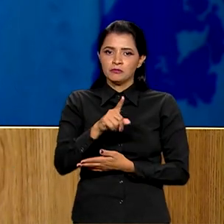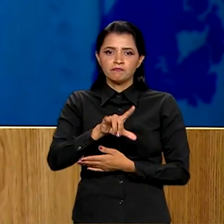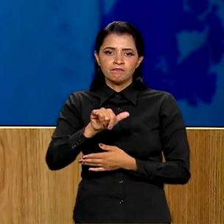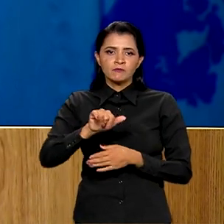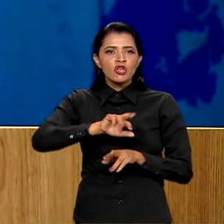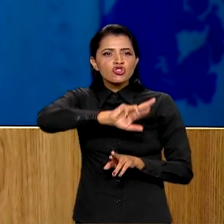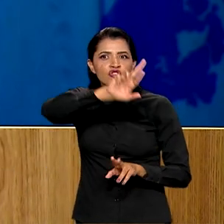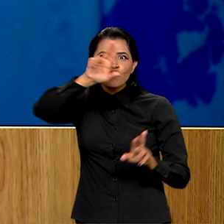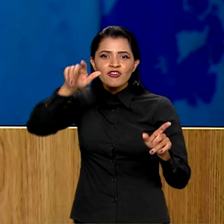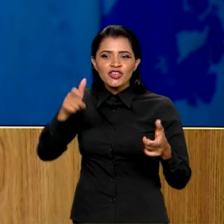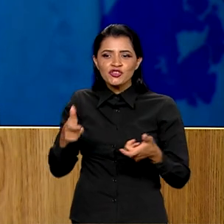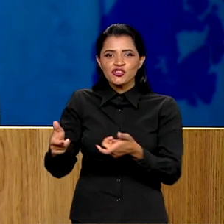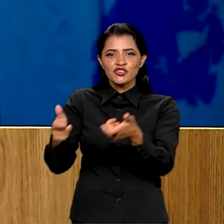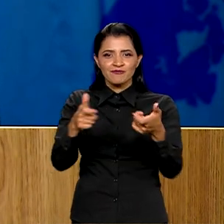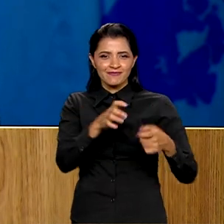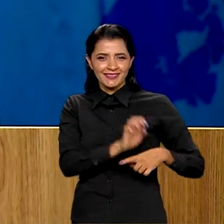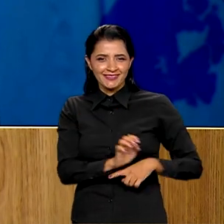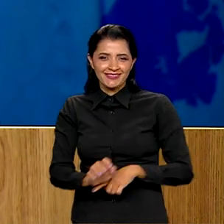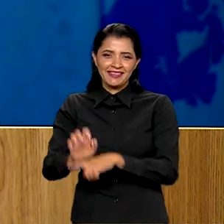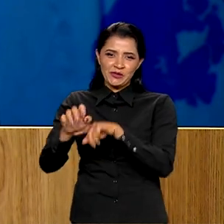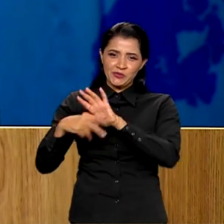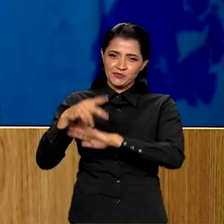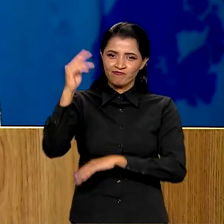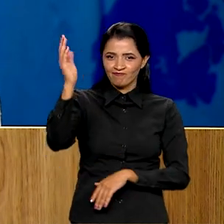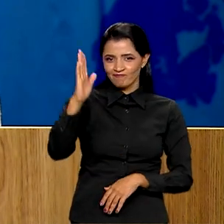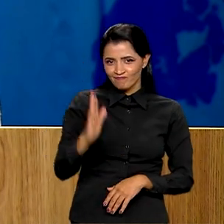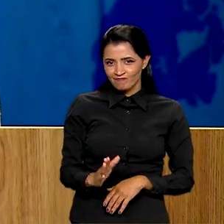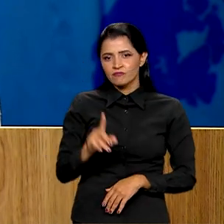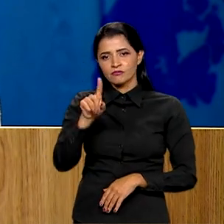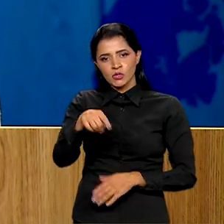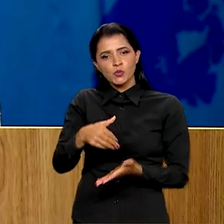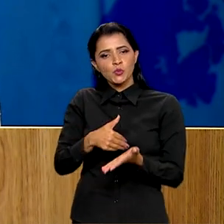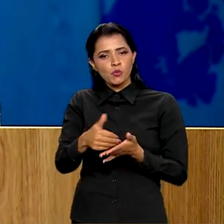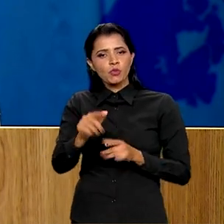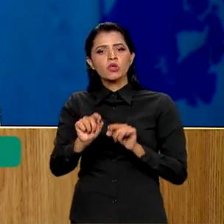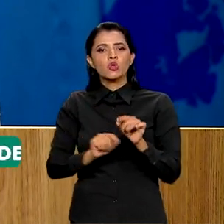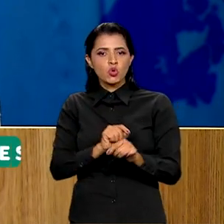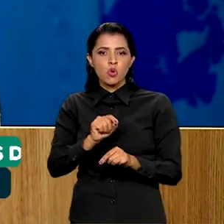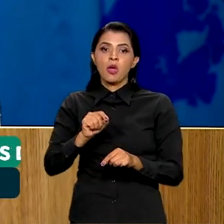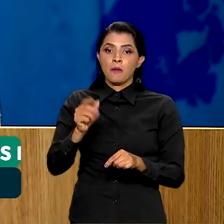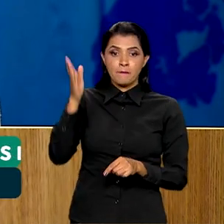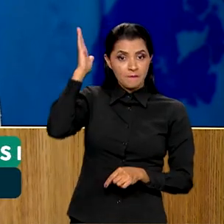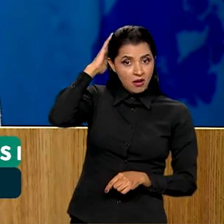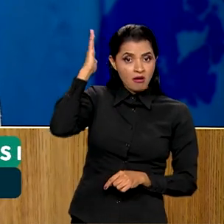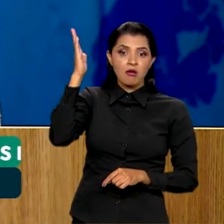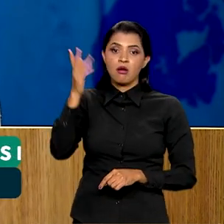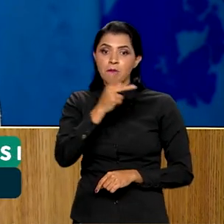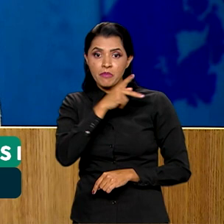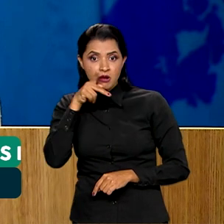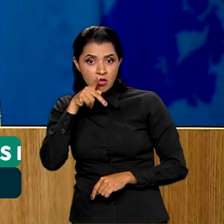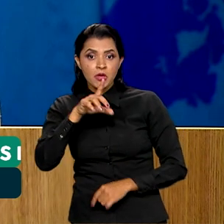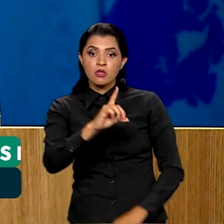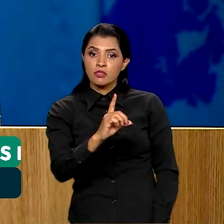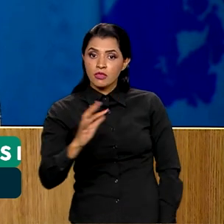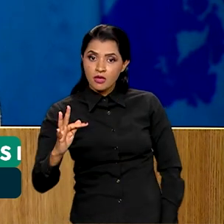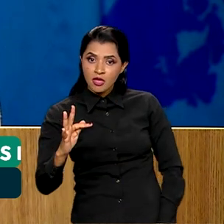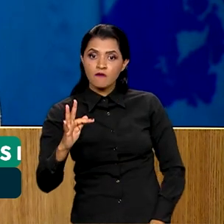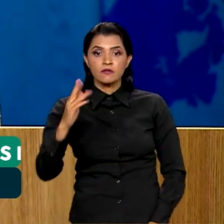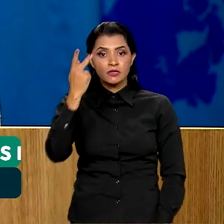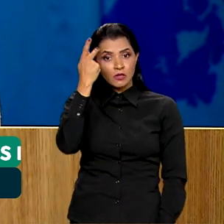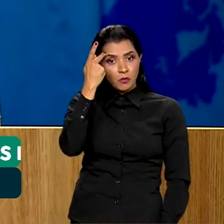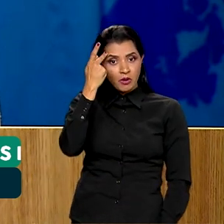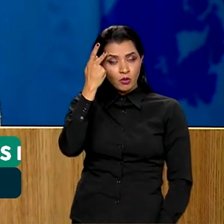diferentes estados do Brasil, inicialmente no Pará, na Paraíba, no Distrito Federal, em São